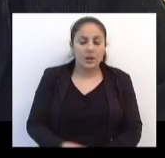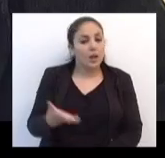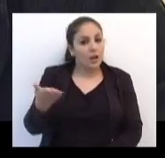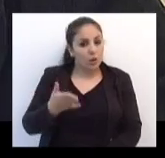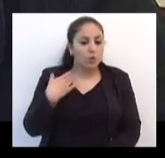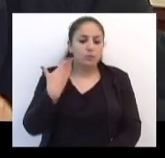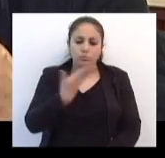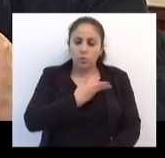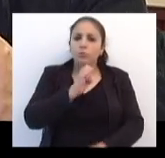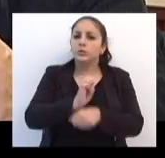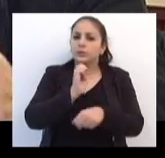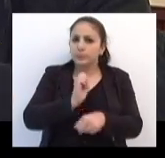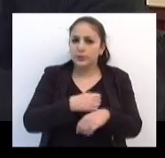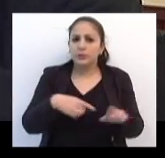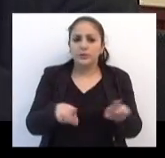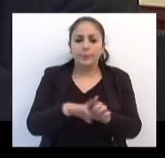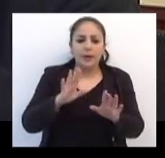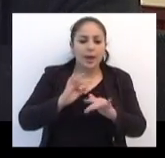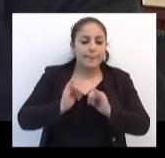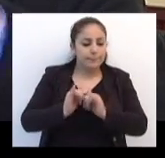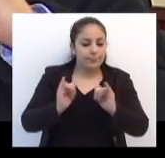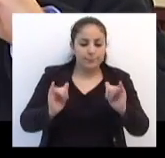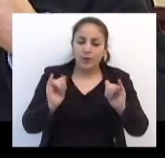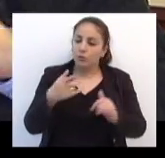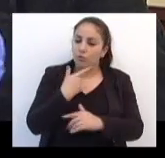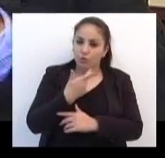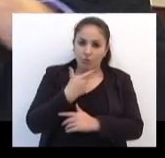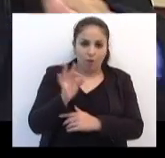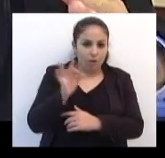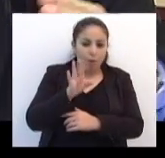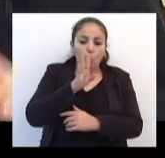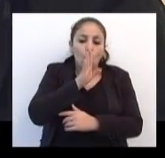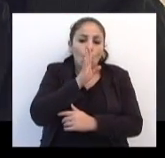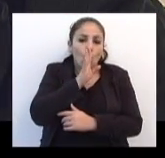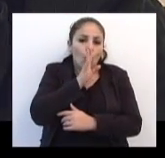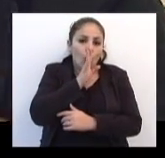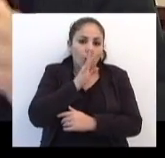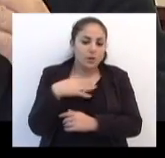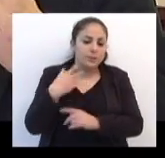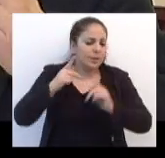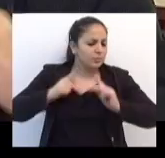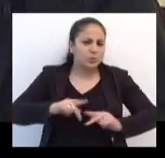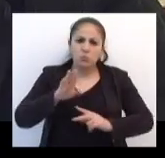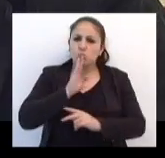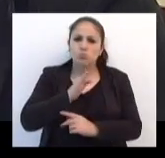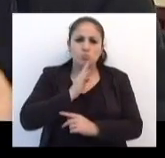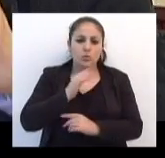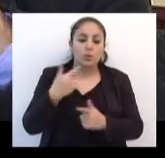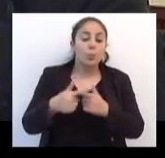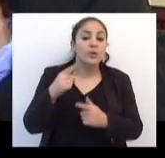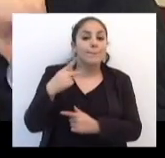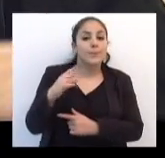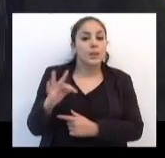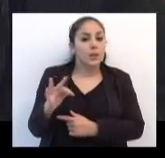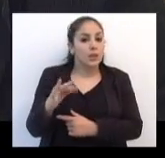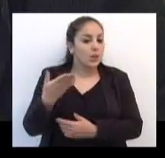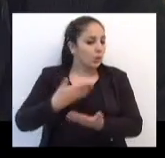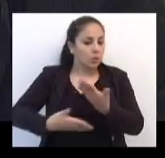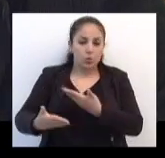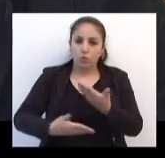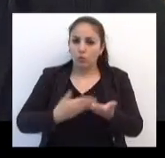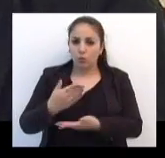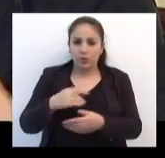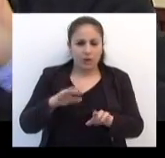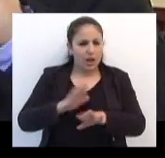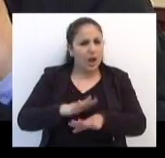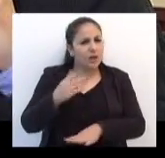Agora, nós esperamos... Inclusive, a grande mídia não fala sobre isso e o povo desconhece isso, a grande massa, porque o PT não está envolvido nessa